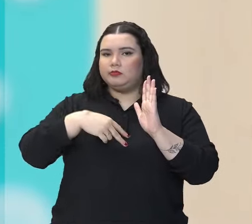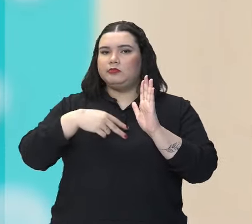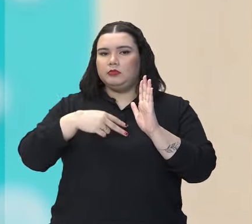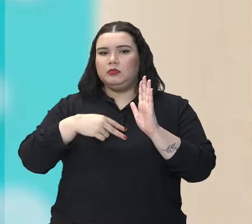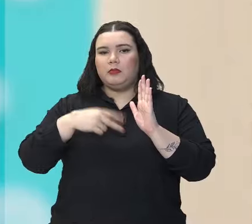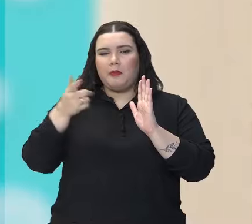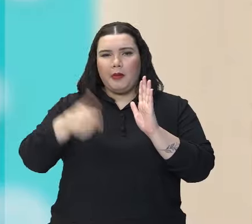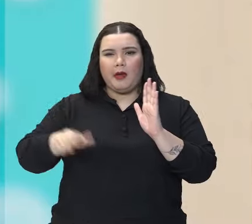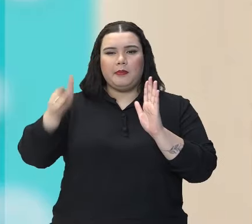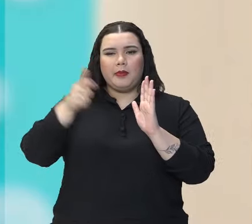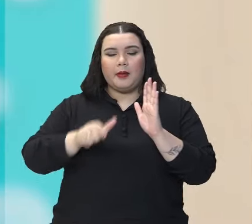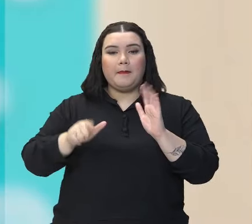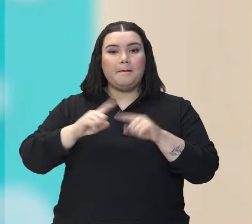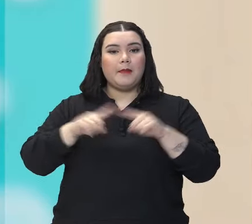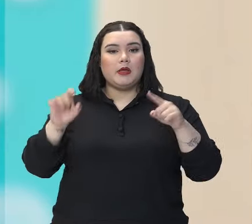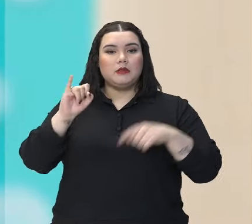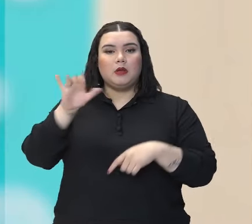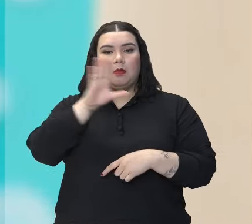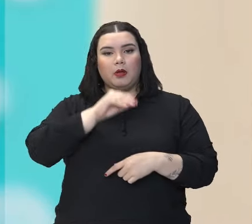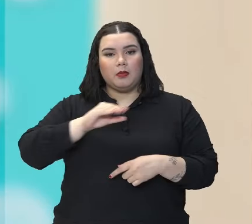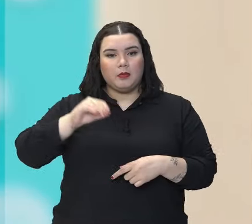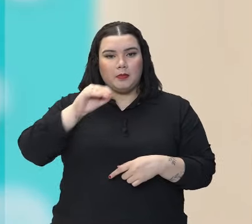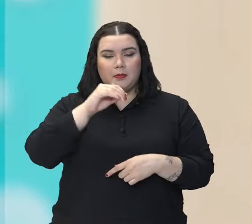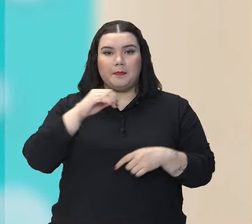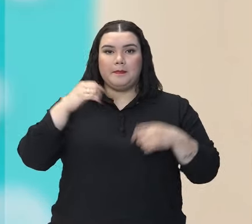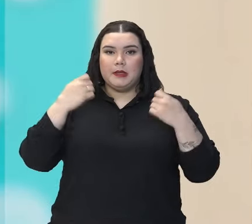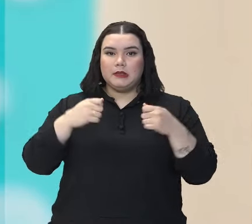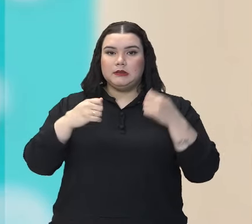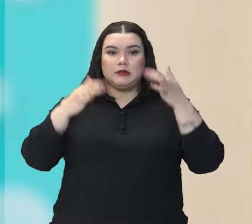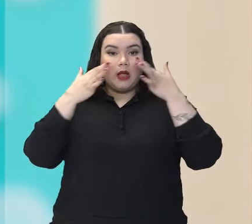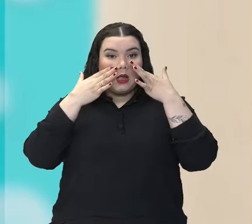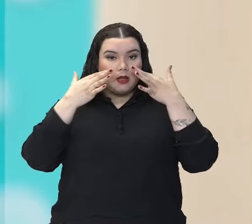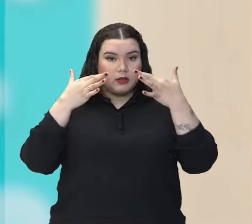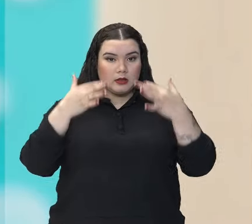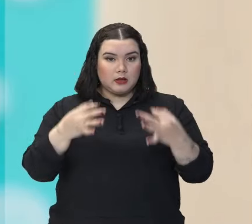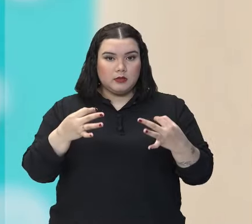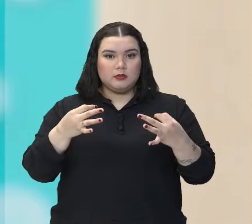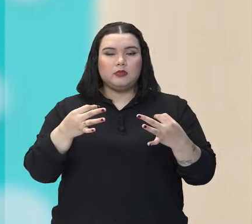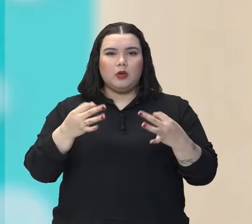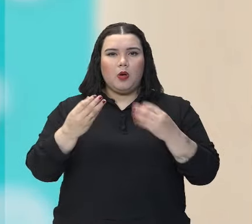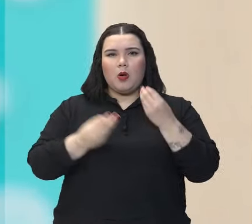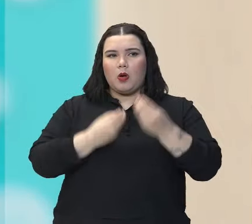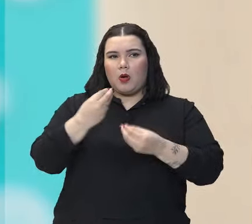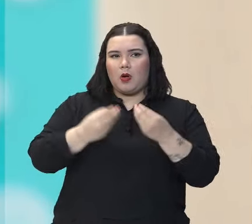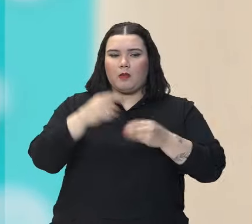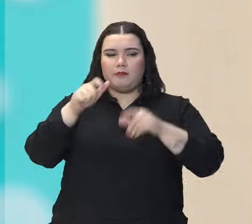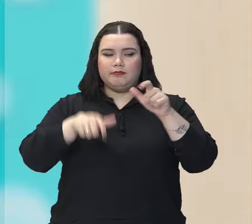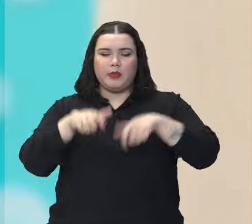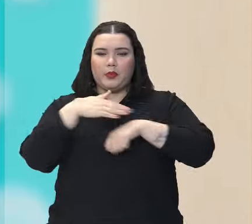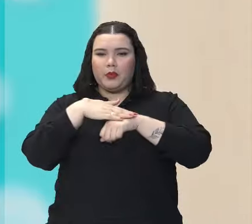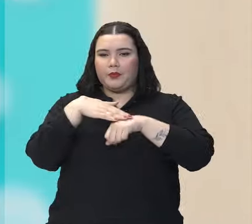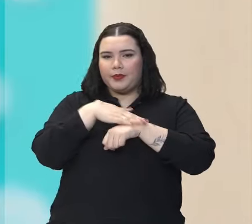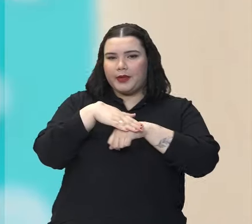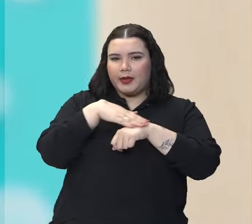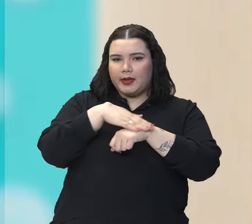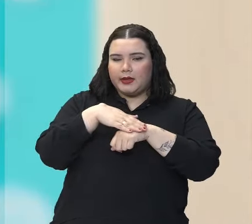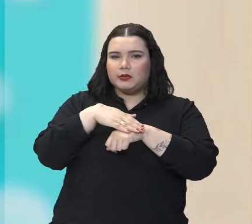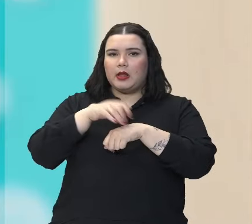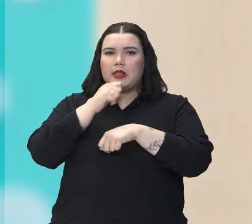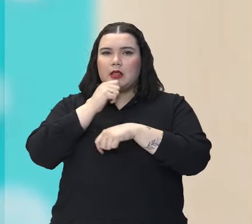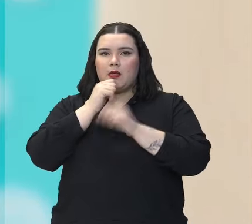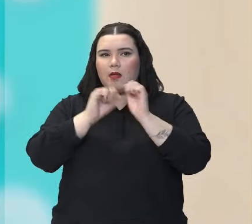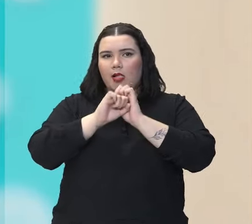uma conversa oral, você precisa estar muito atento nas entrelinhas, naquilo que não está explícito,